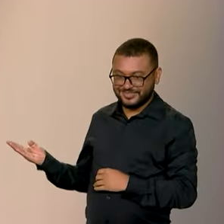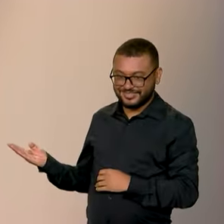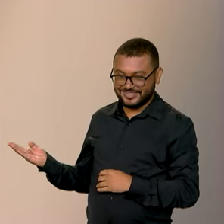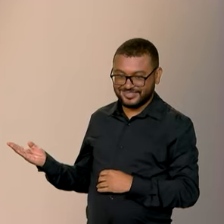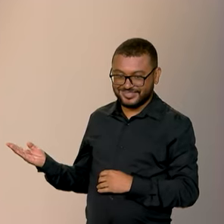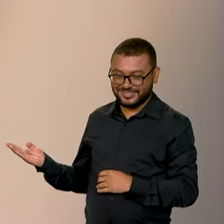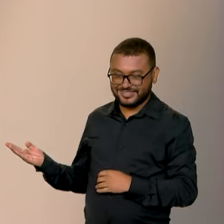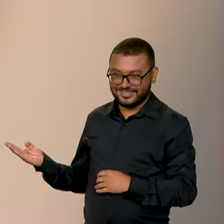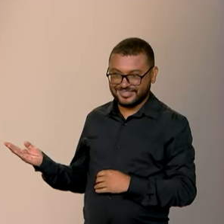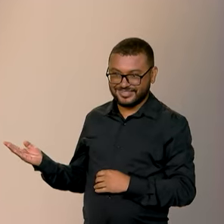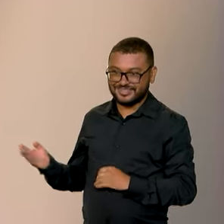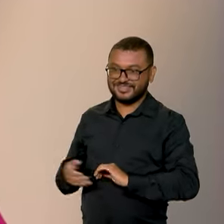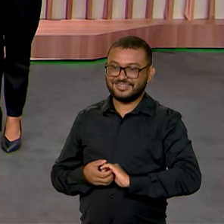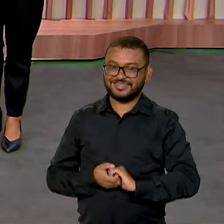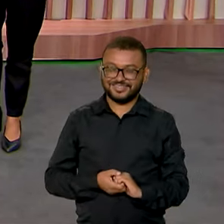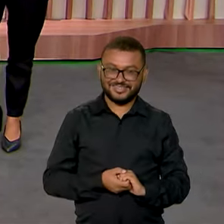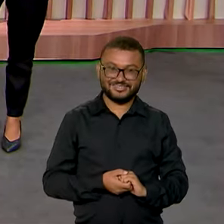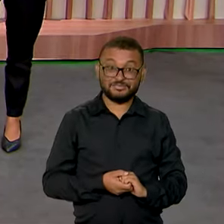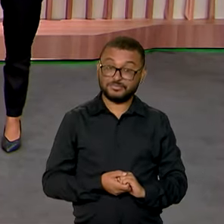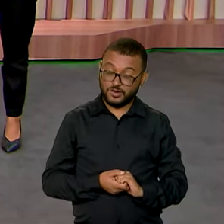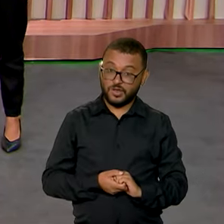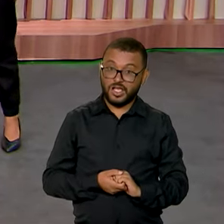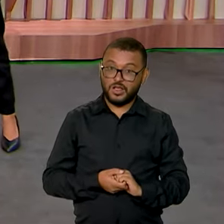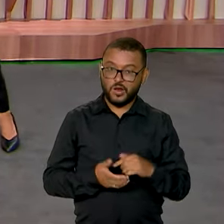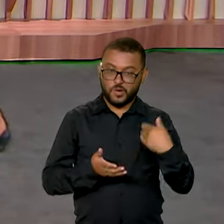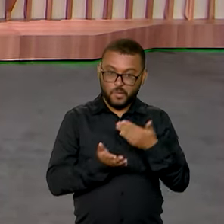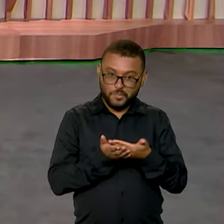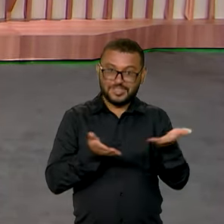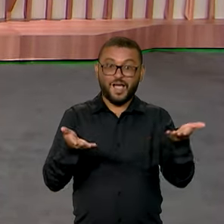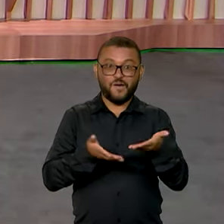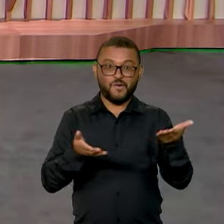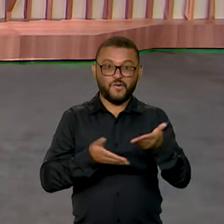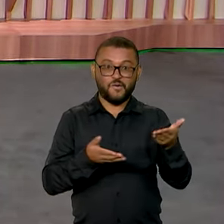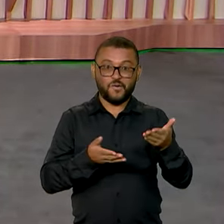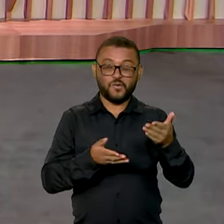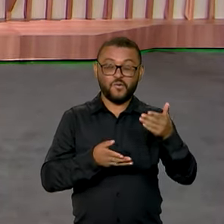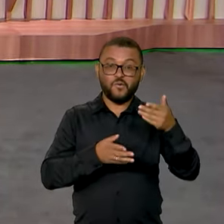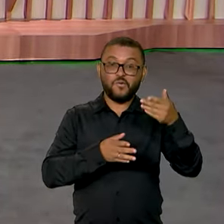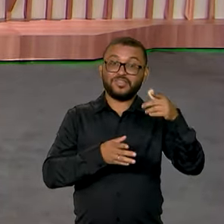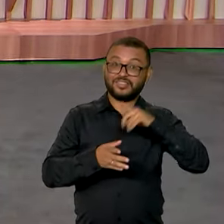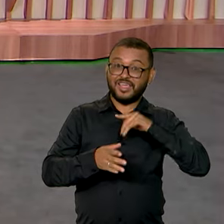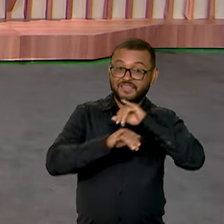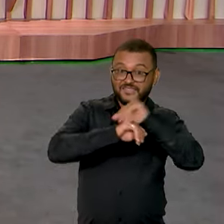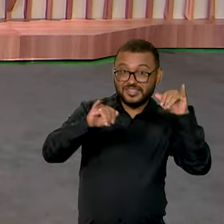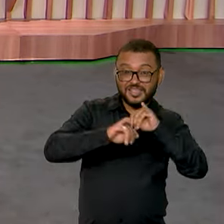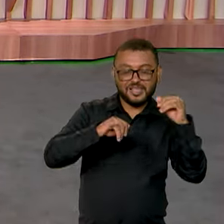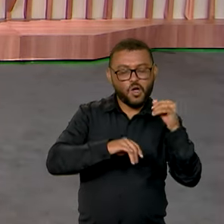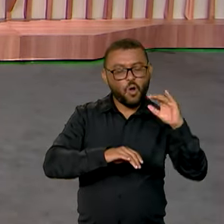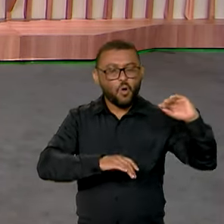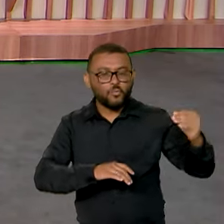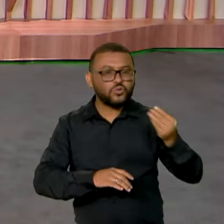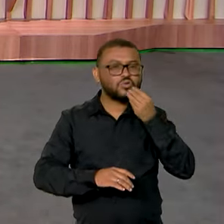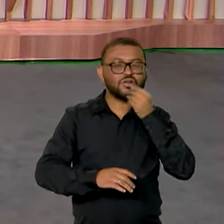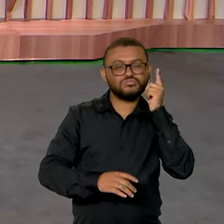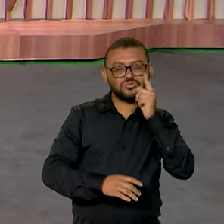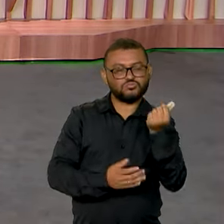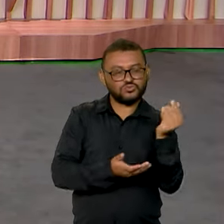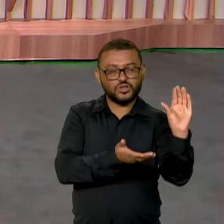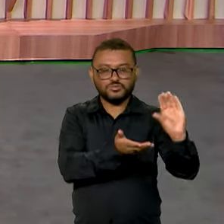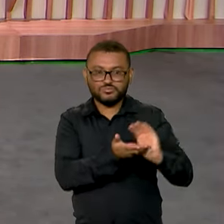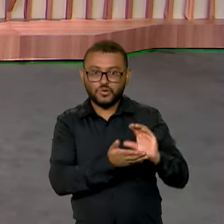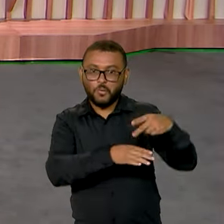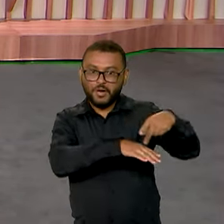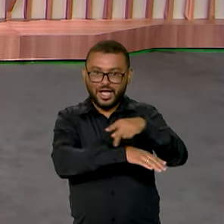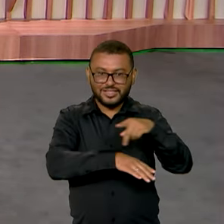redes sociais do Canal Gov. E a gente abre esta edição do Brasil em Dia falando sobre oportunidade de crédito no país.